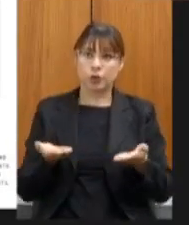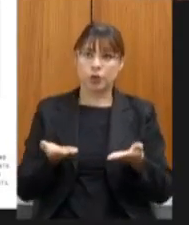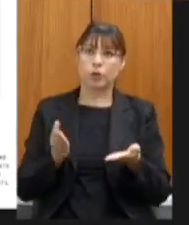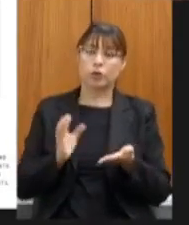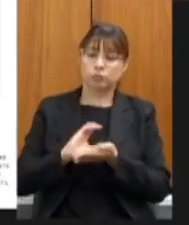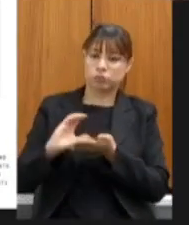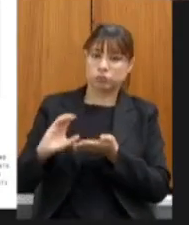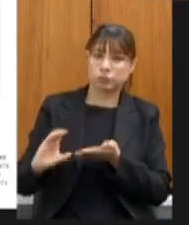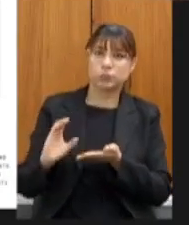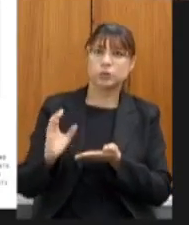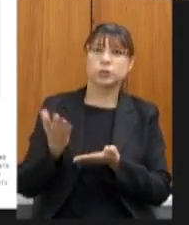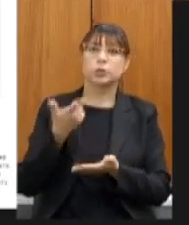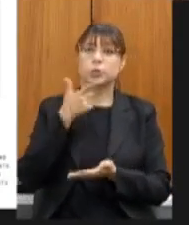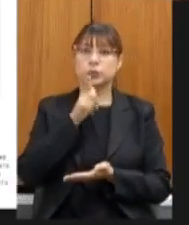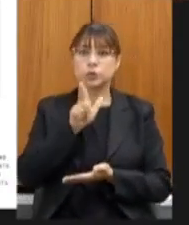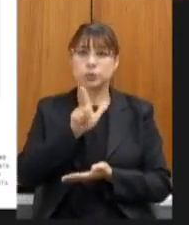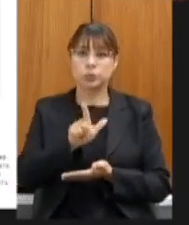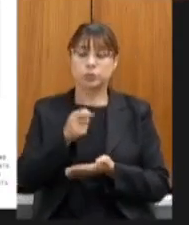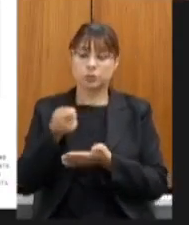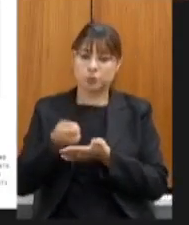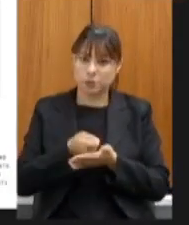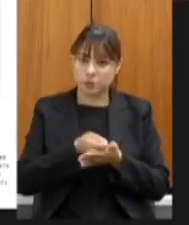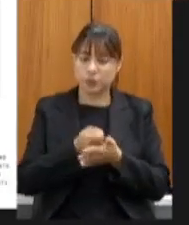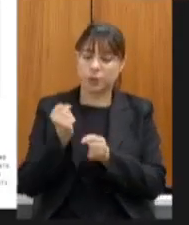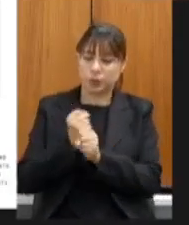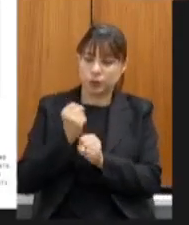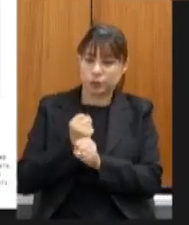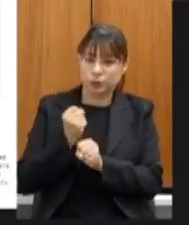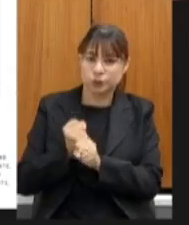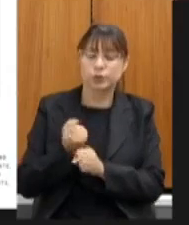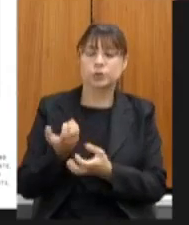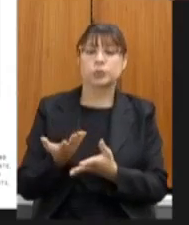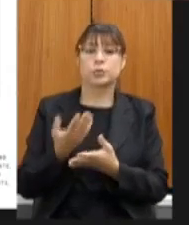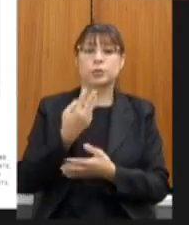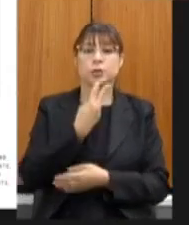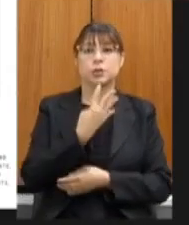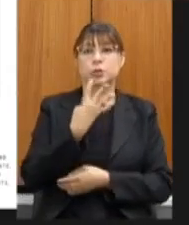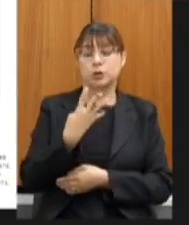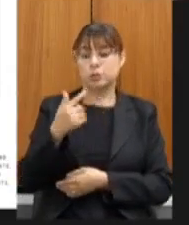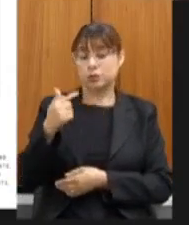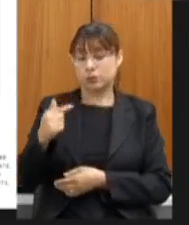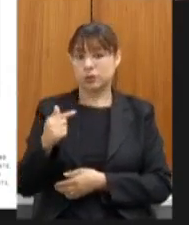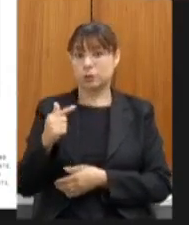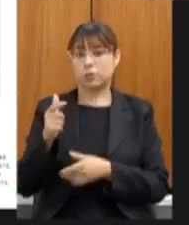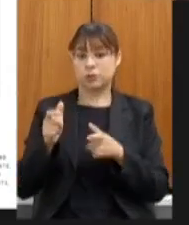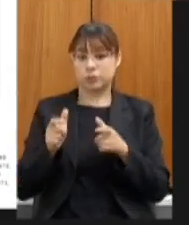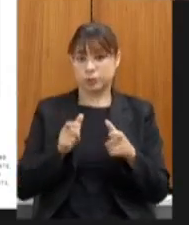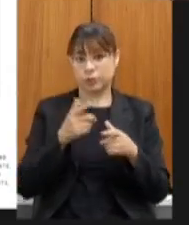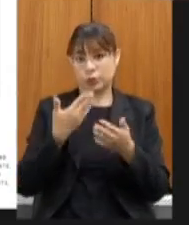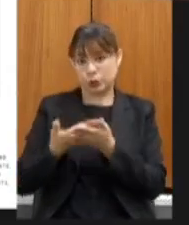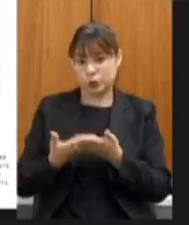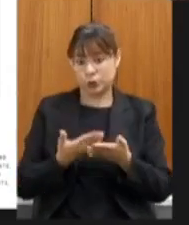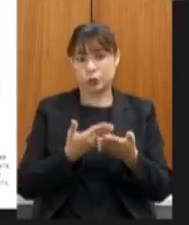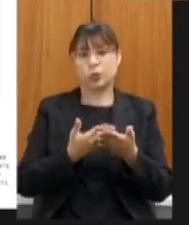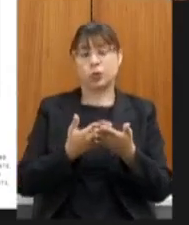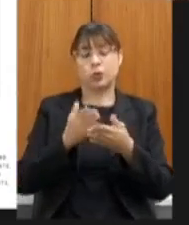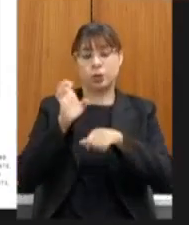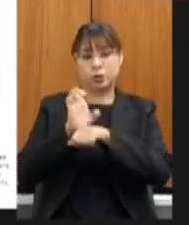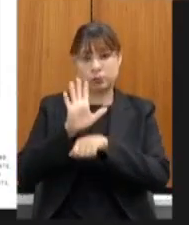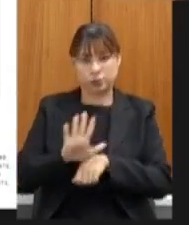anunciando a aplicação dessas obras em 347 unidades escolares espalhadas em todo o estado